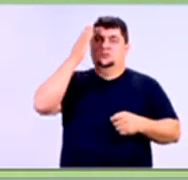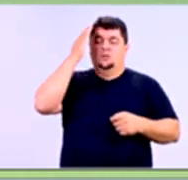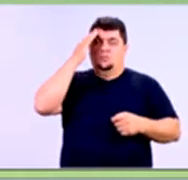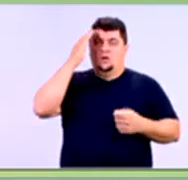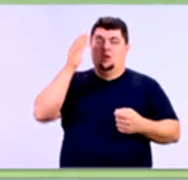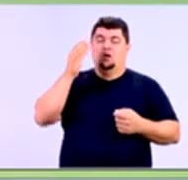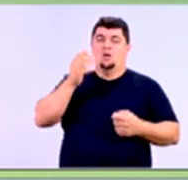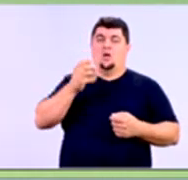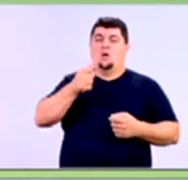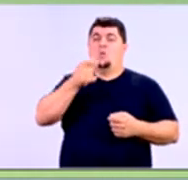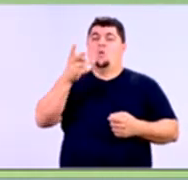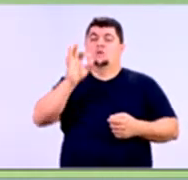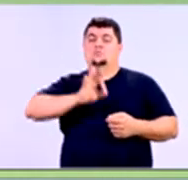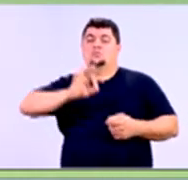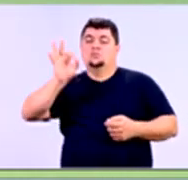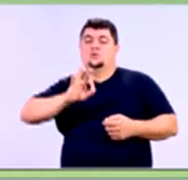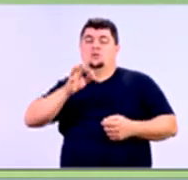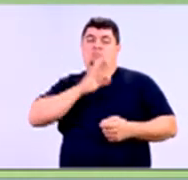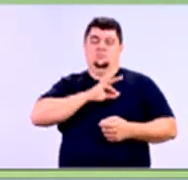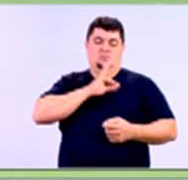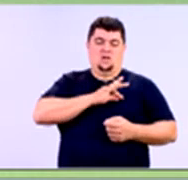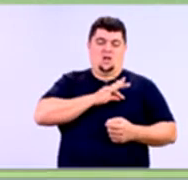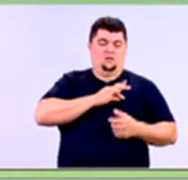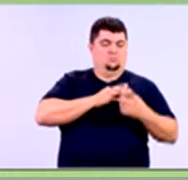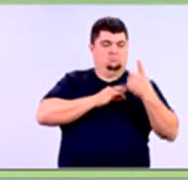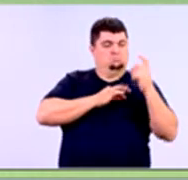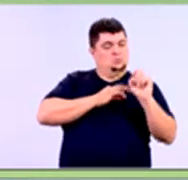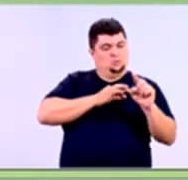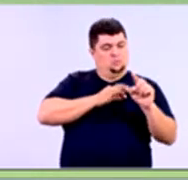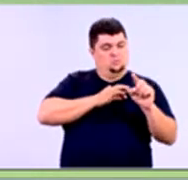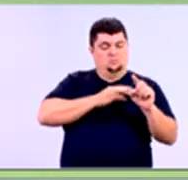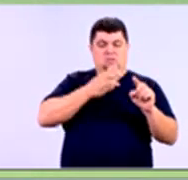cálculo desse limite. Por exemplo, no máximo,